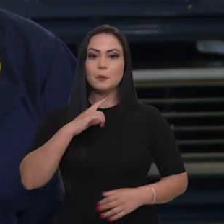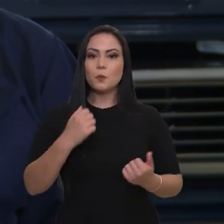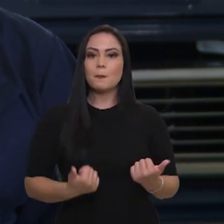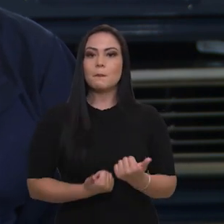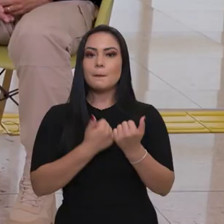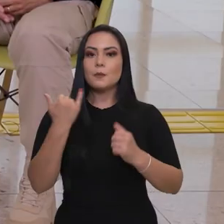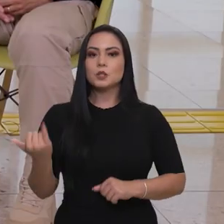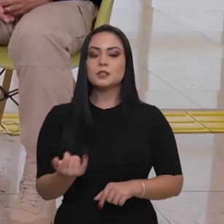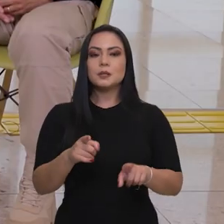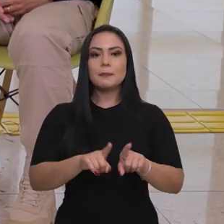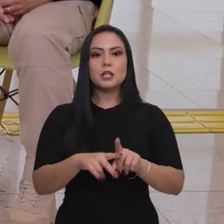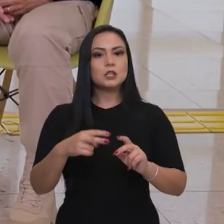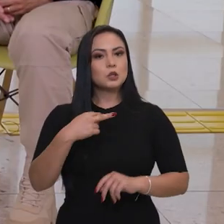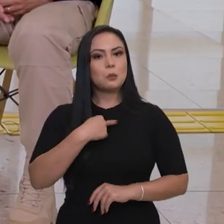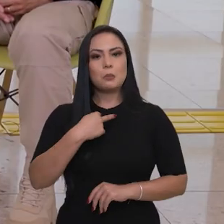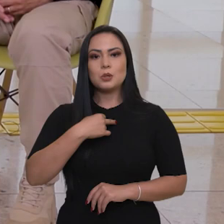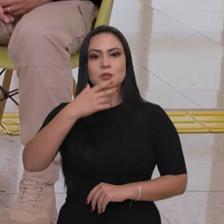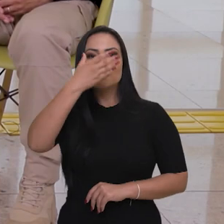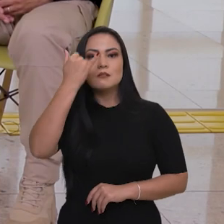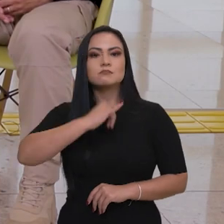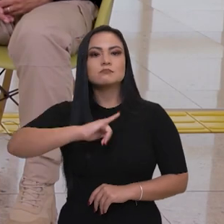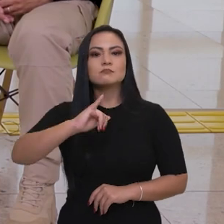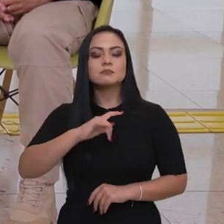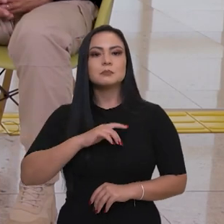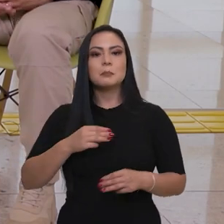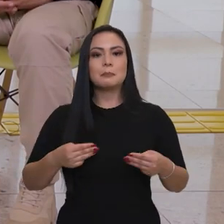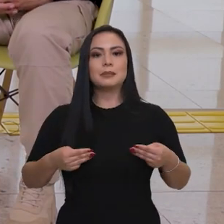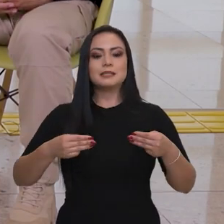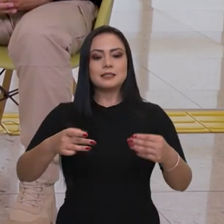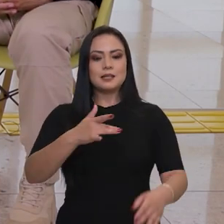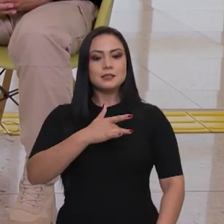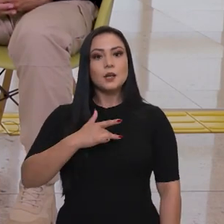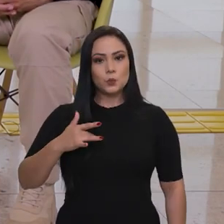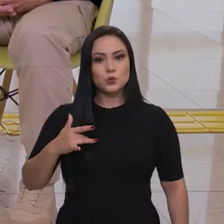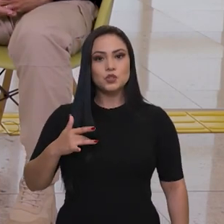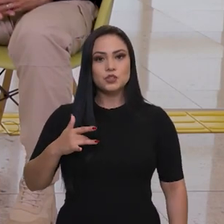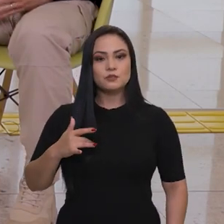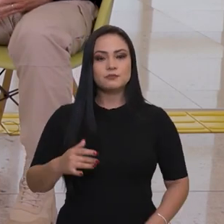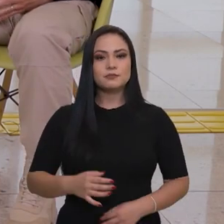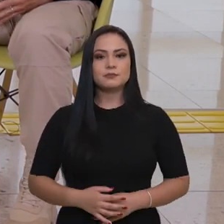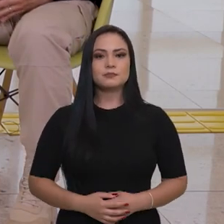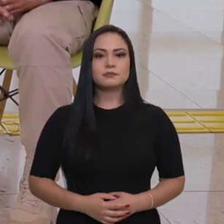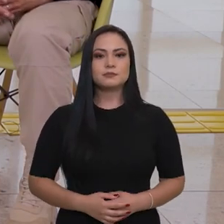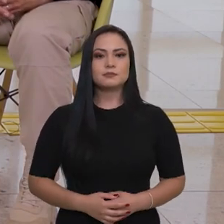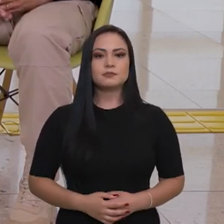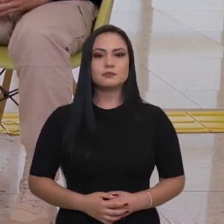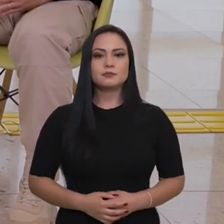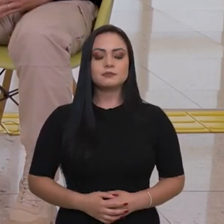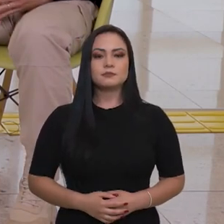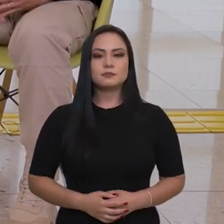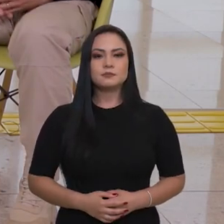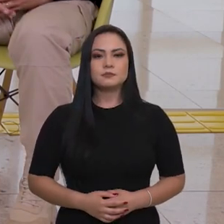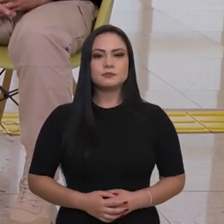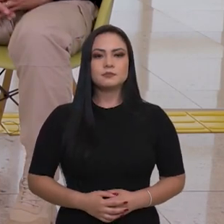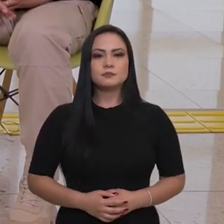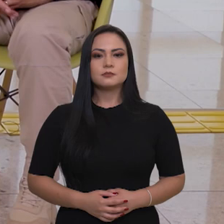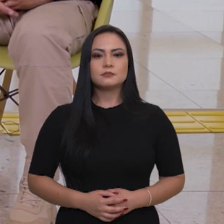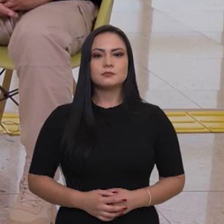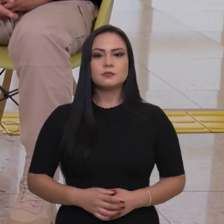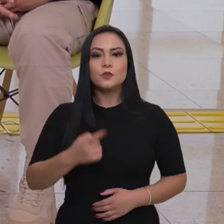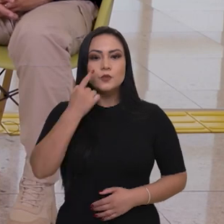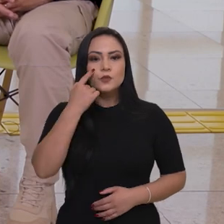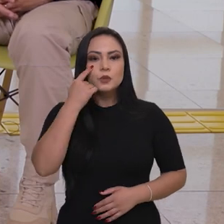registrar, do Ministério da Saúde, que viu no nosso projeto um instrumento